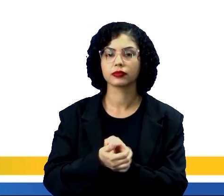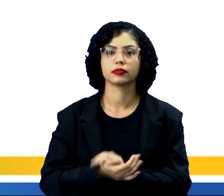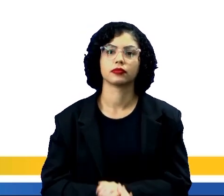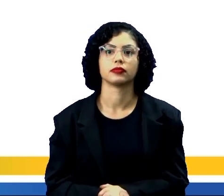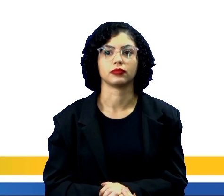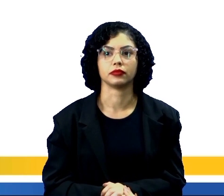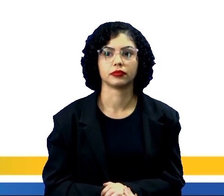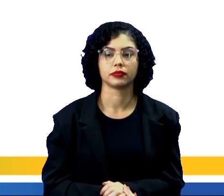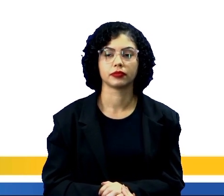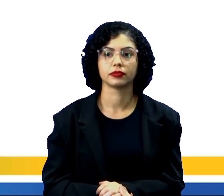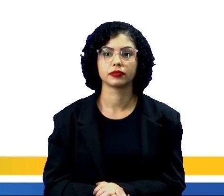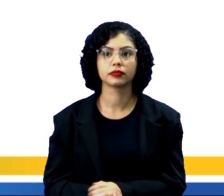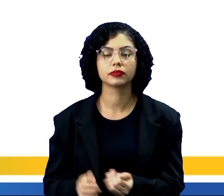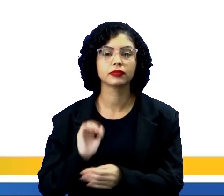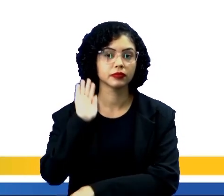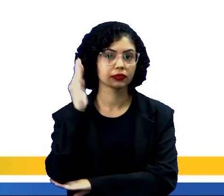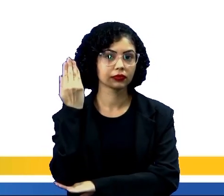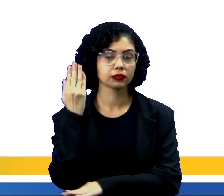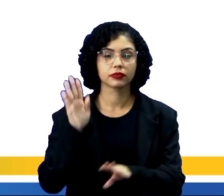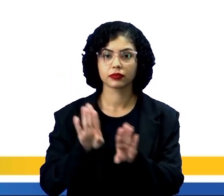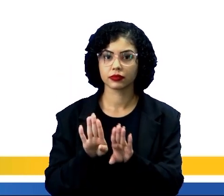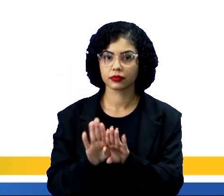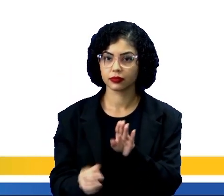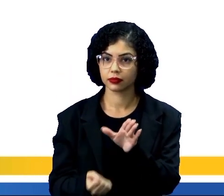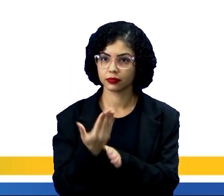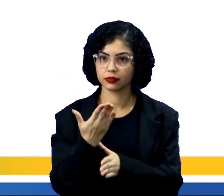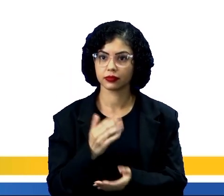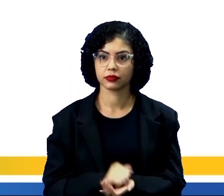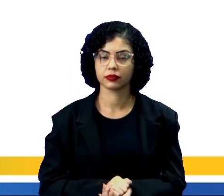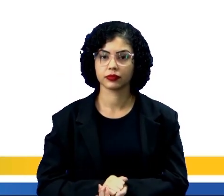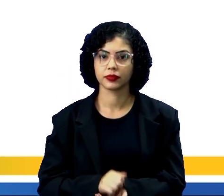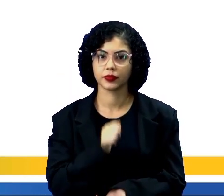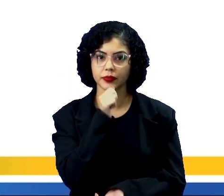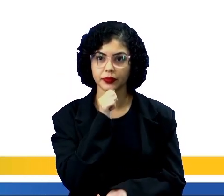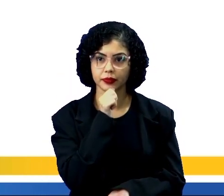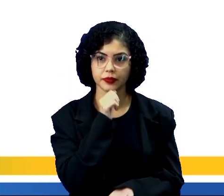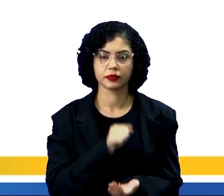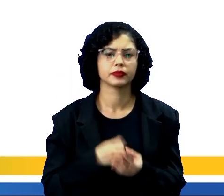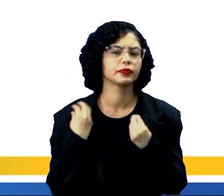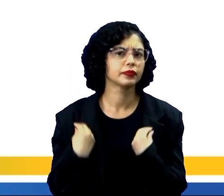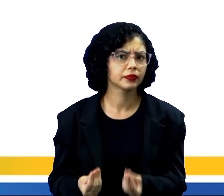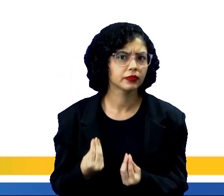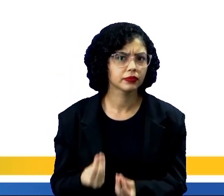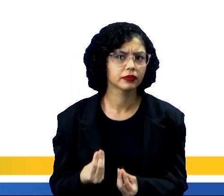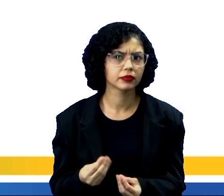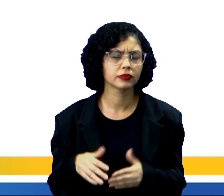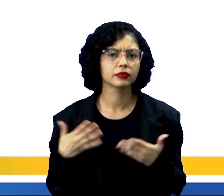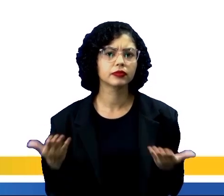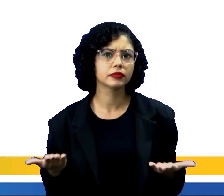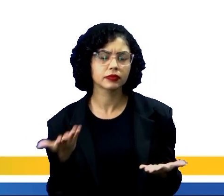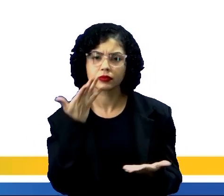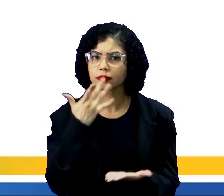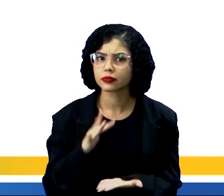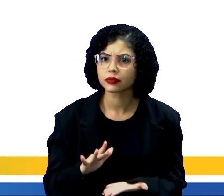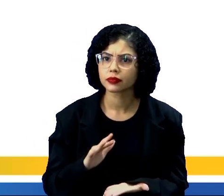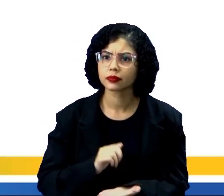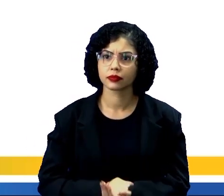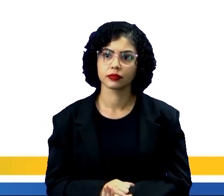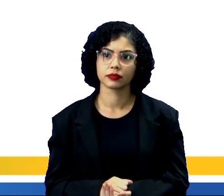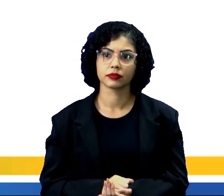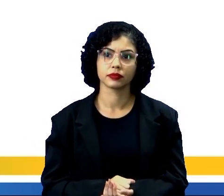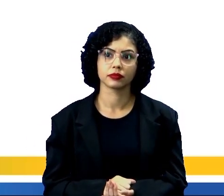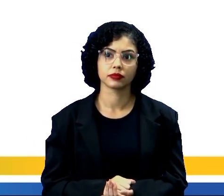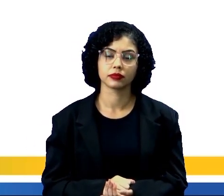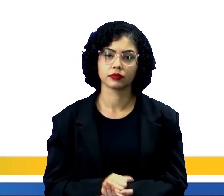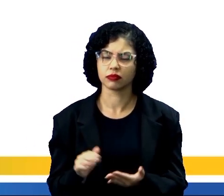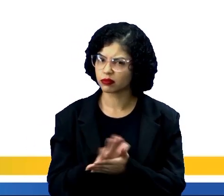e colocaram rodas e madeiras e criaram as carroças. Para que que serviam essas carroças, crianças? Para